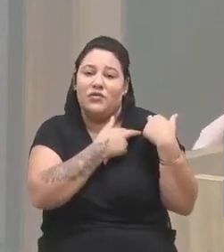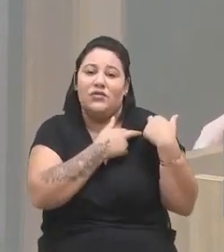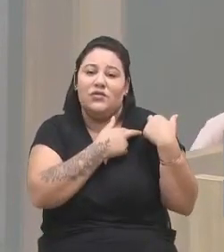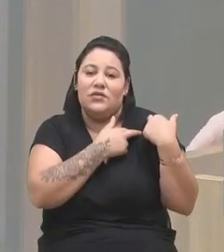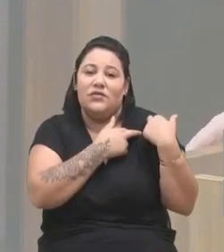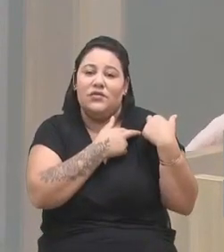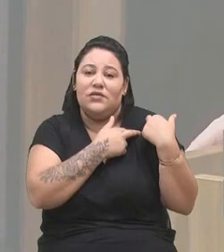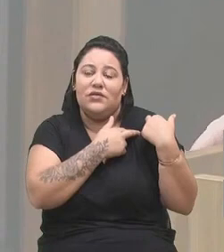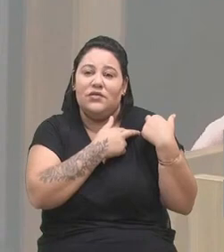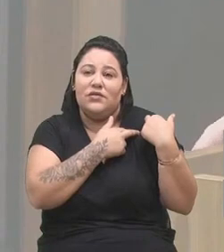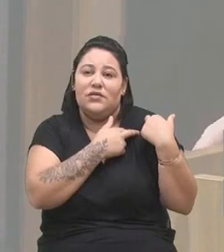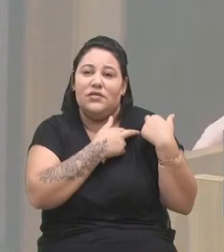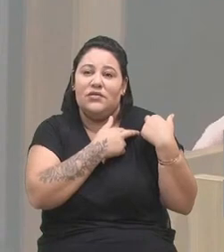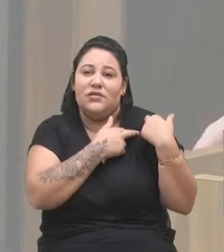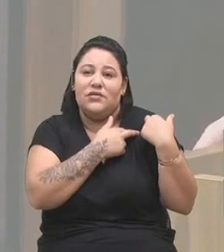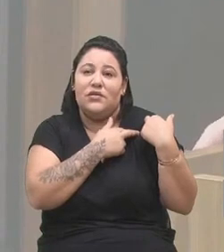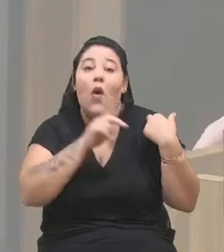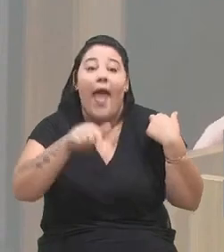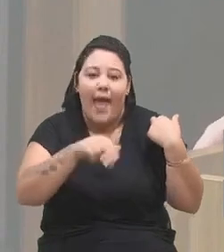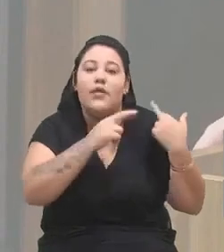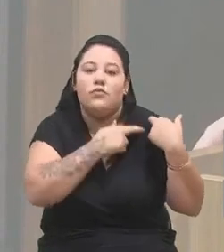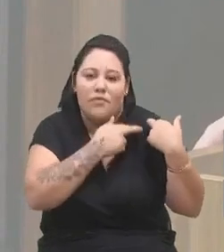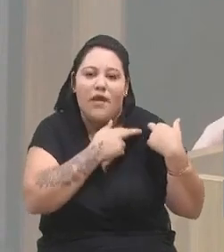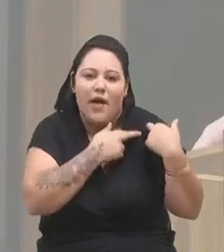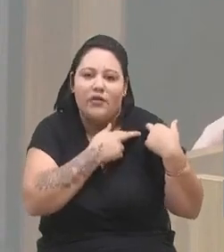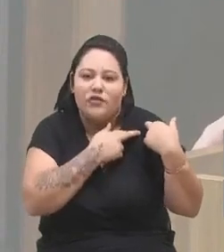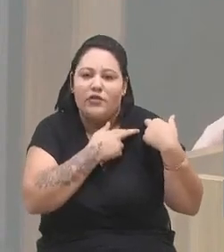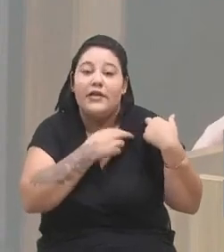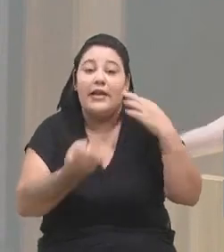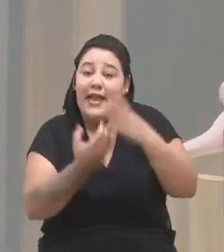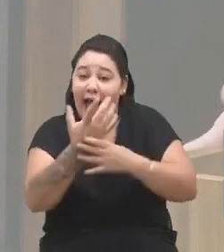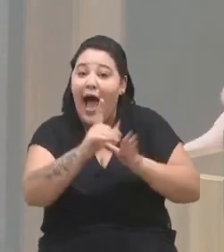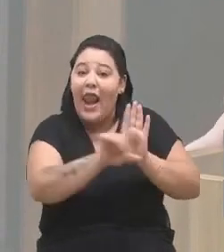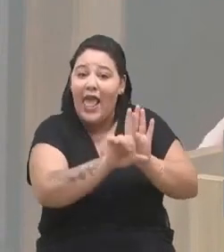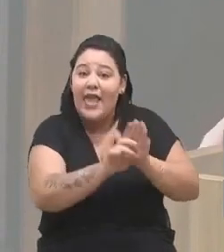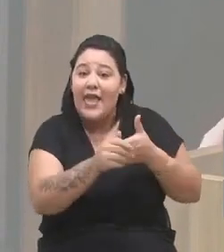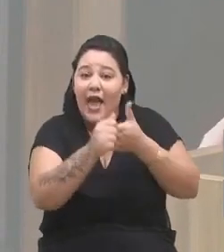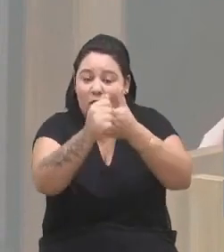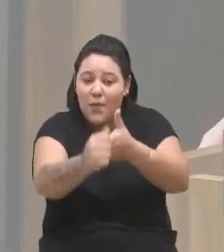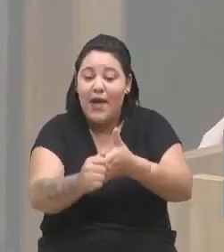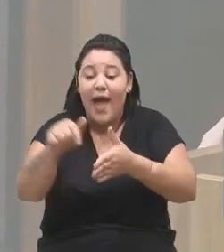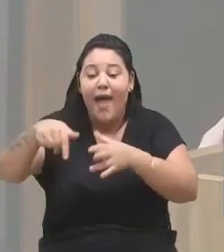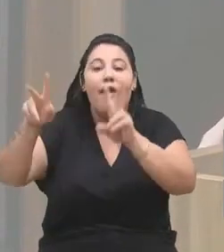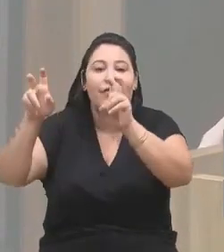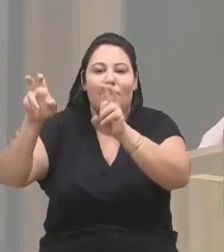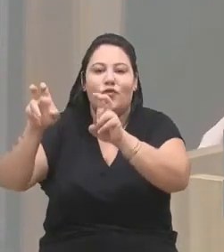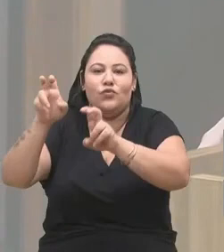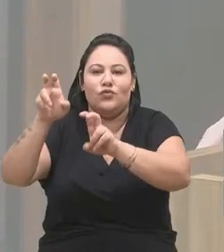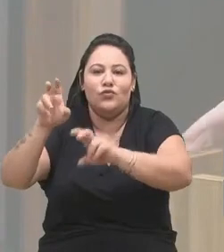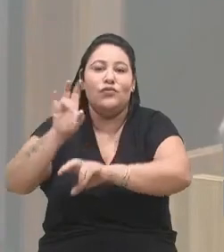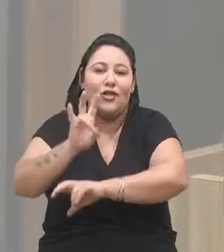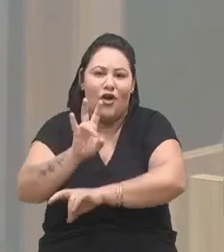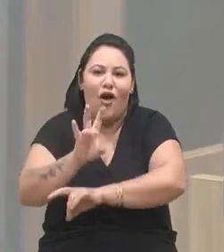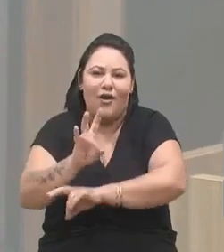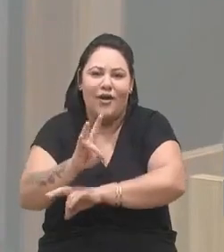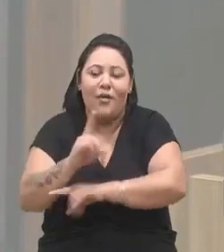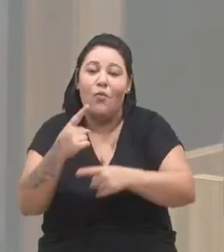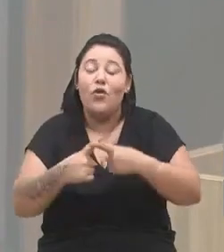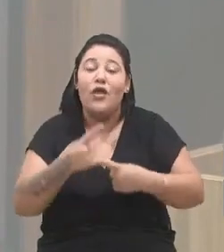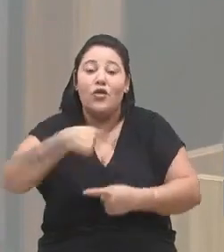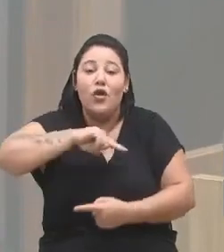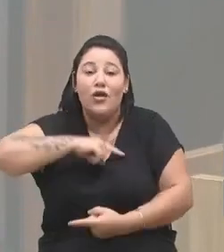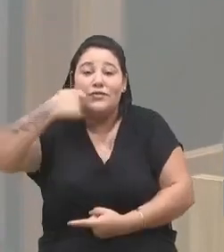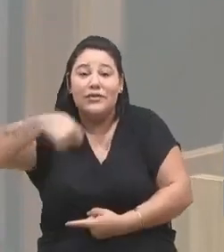forma administrativa, mas legislar sobre esse assunto que é tão caro para nós, que a gente